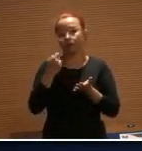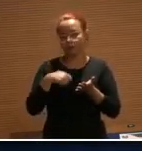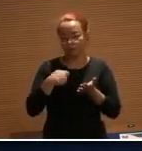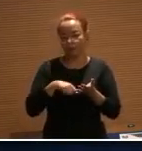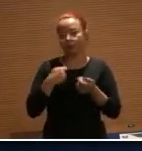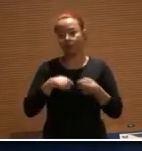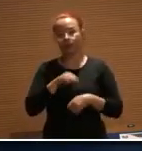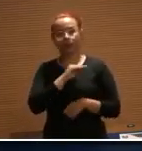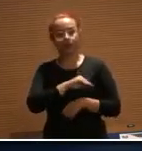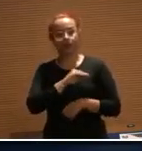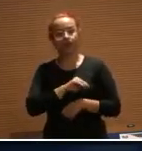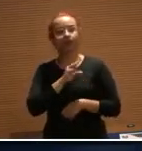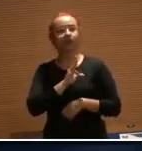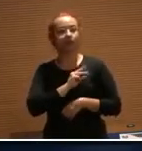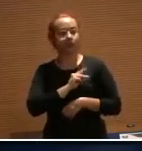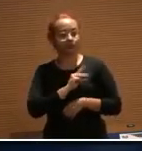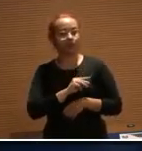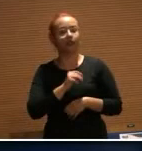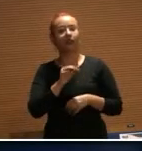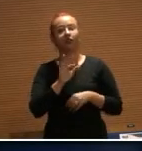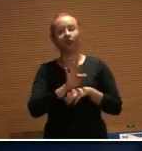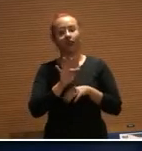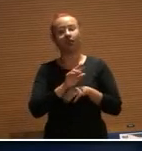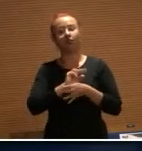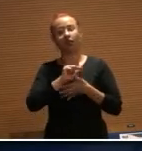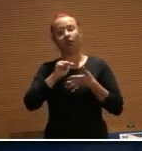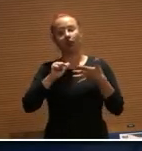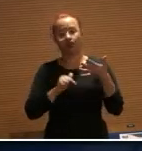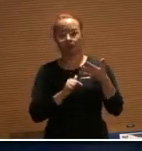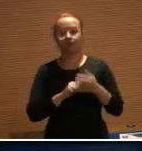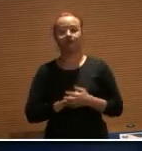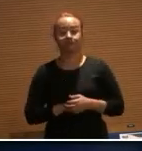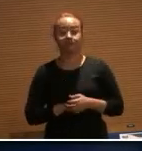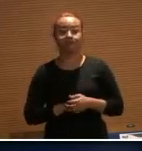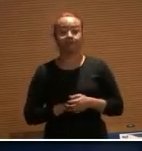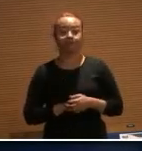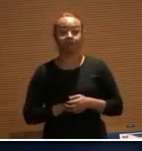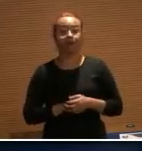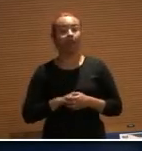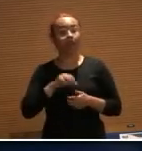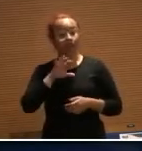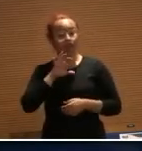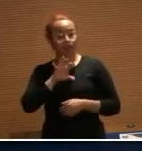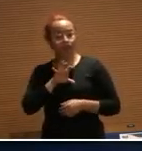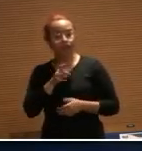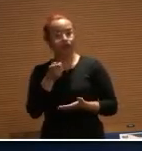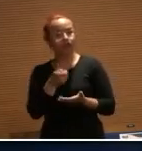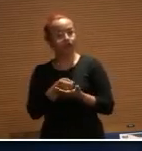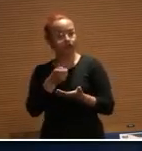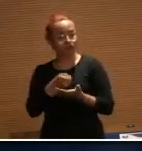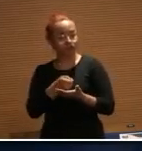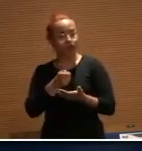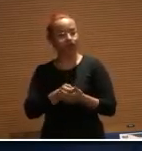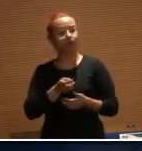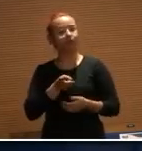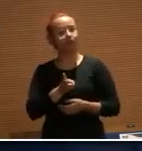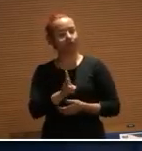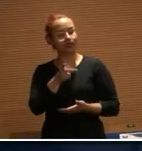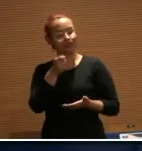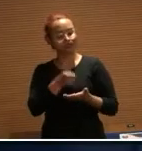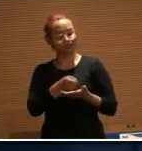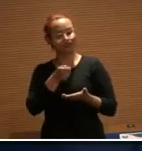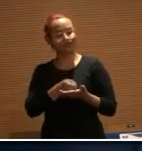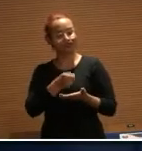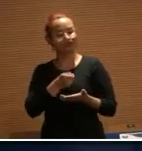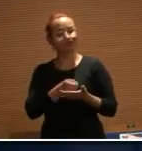ter o seu salário, 10 terceiros, férias. Então, são essas situações que nós cobramos sempre insistentemente em